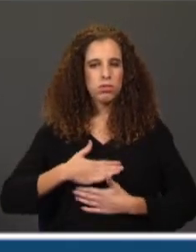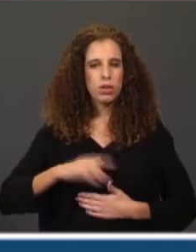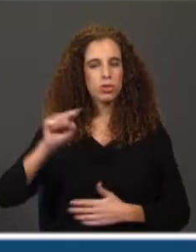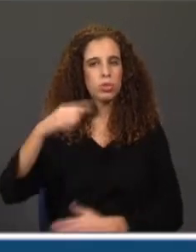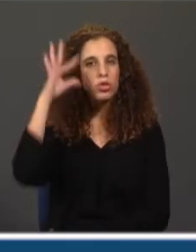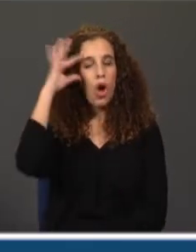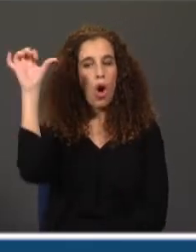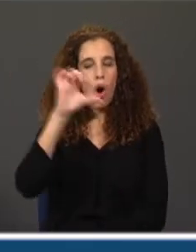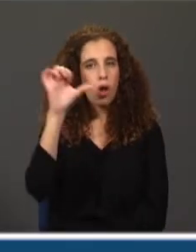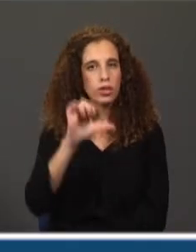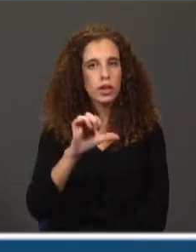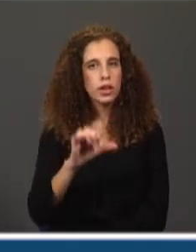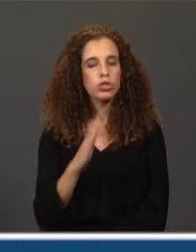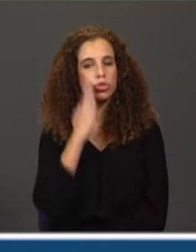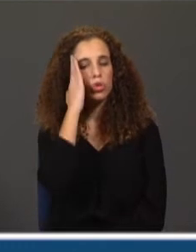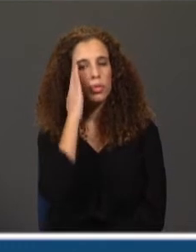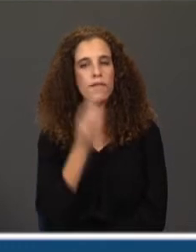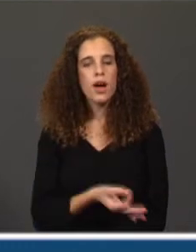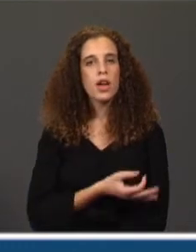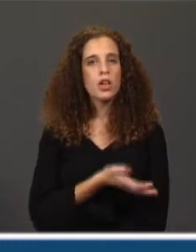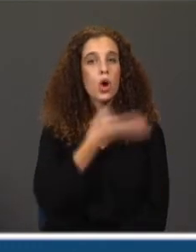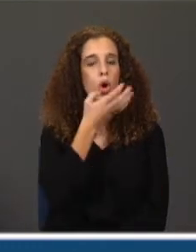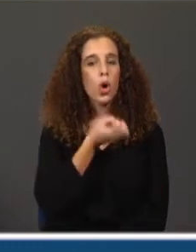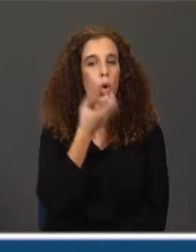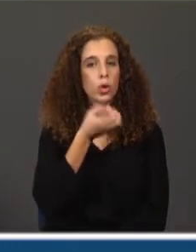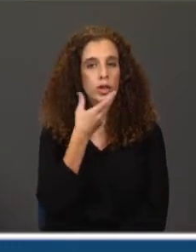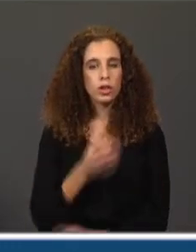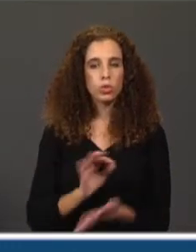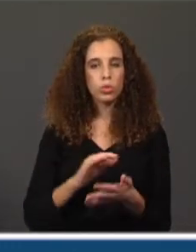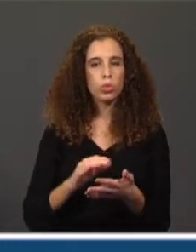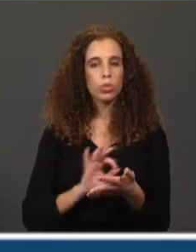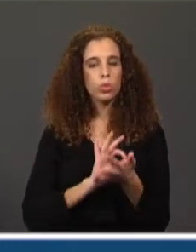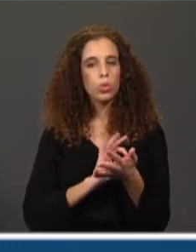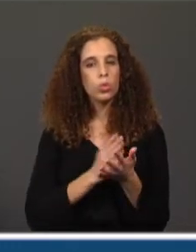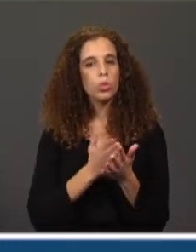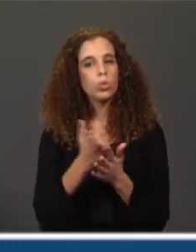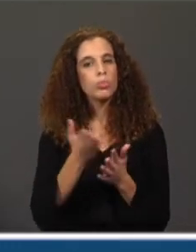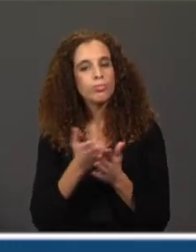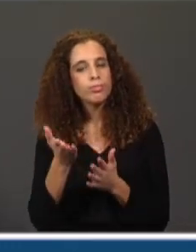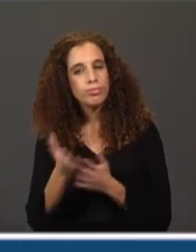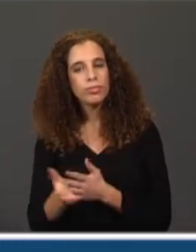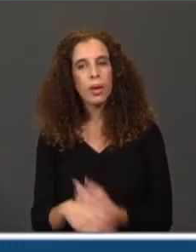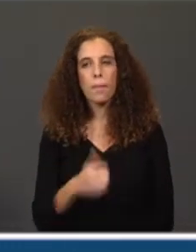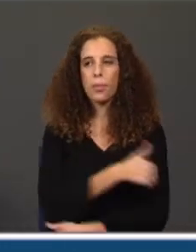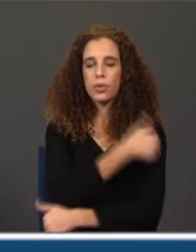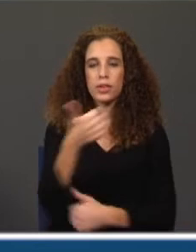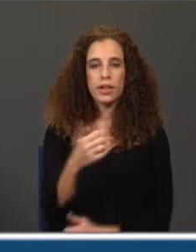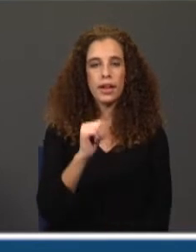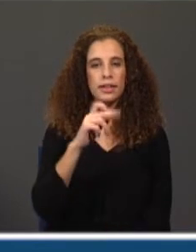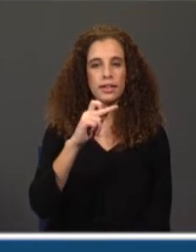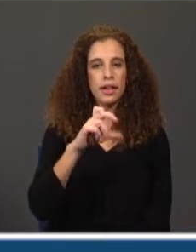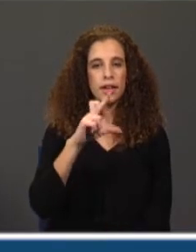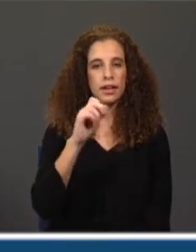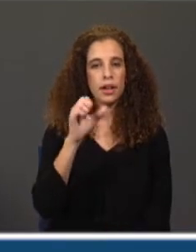hotéis pelo caminho, vai-nos contando também os pormenores que reteve. As experiências que o marcaram por cidades. Em Saragossa, com meus